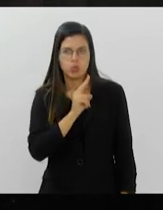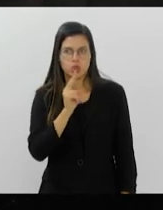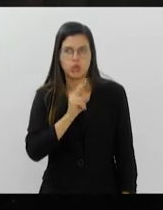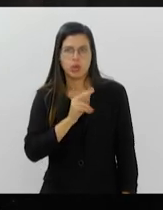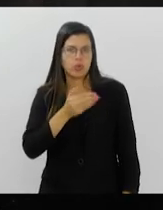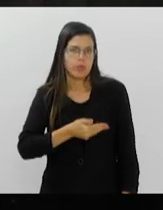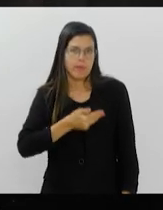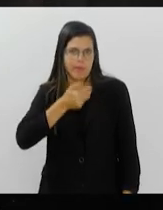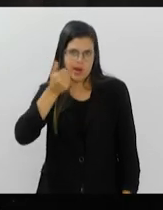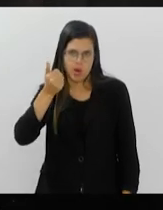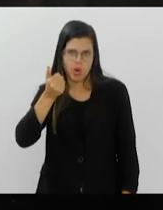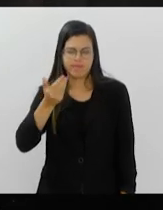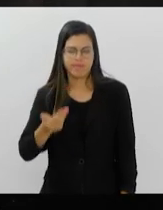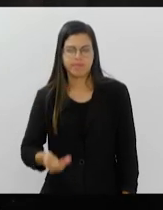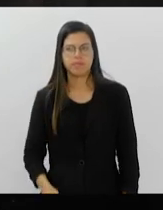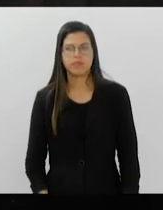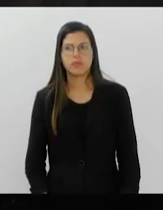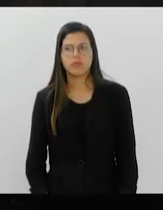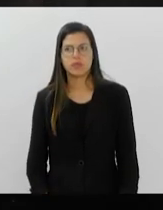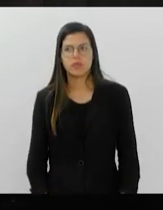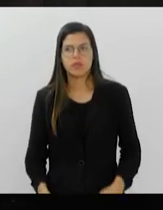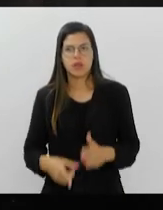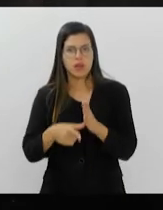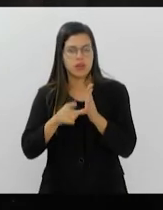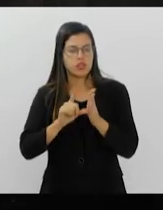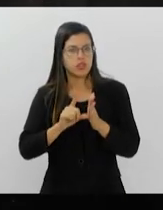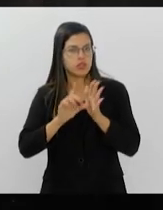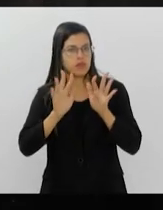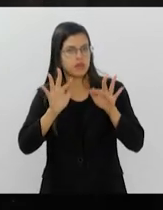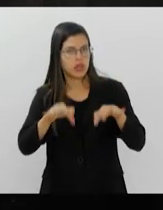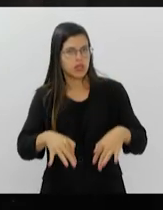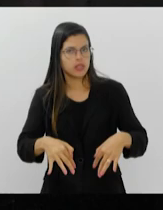positivo. Antes de concluir,